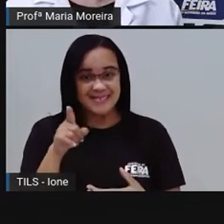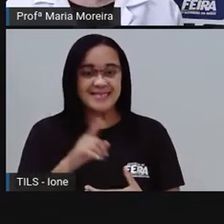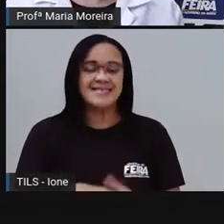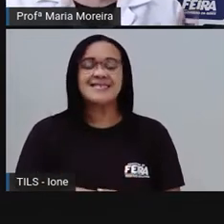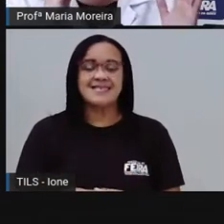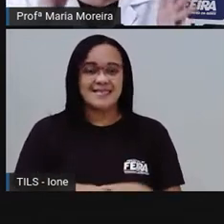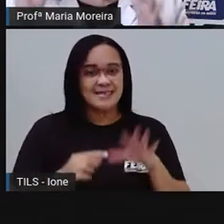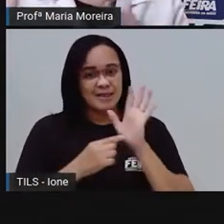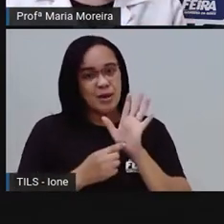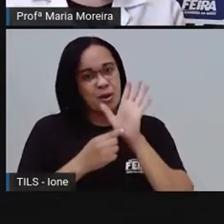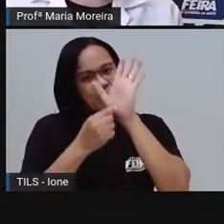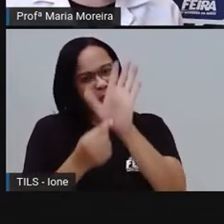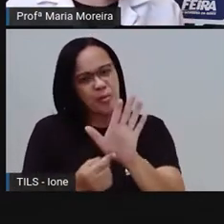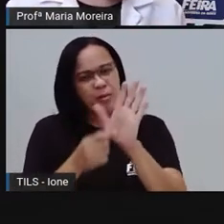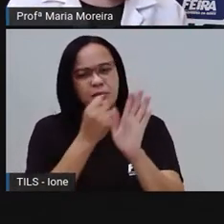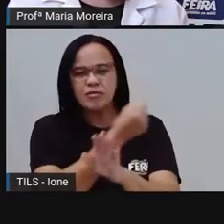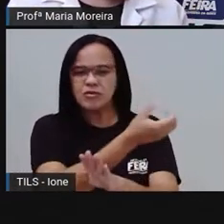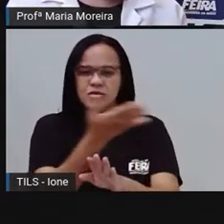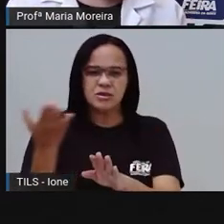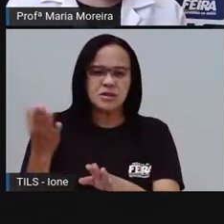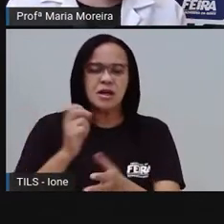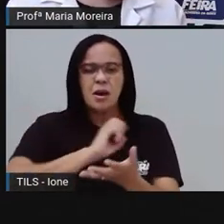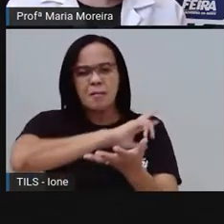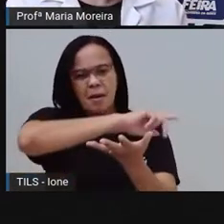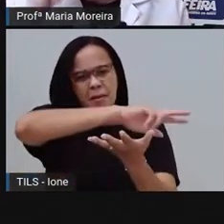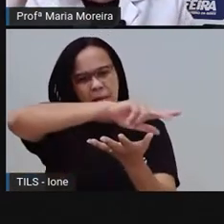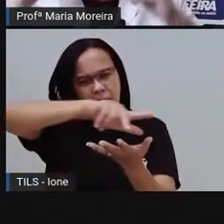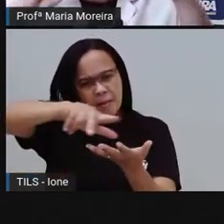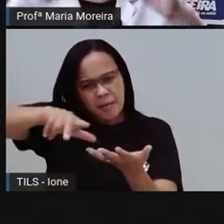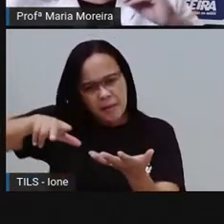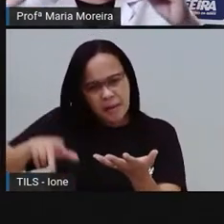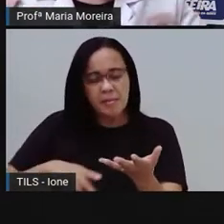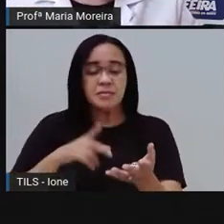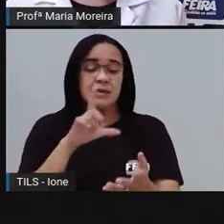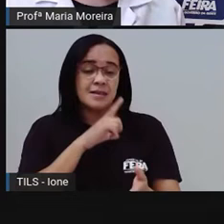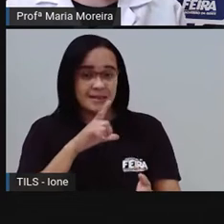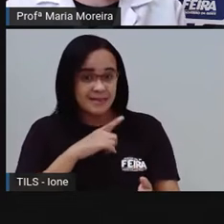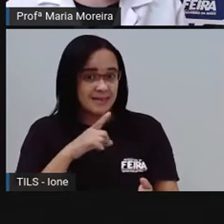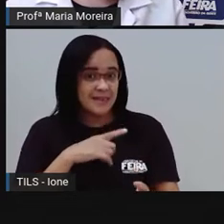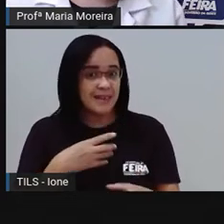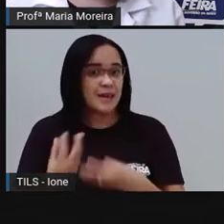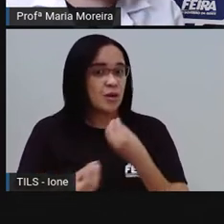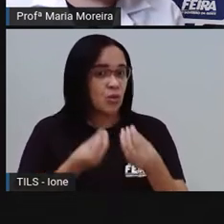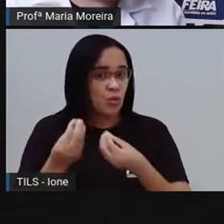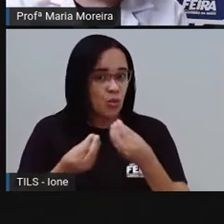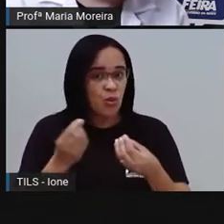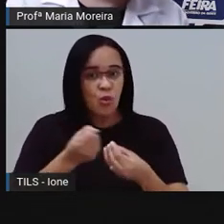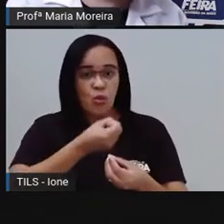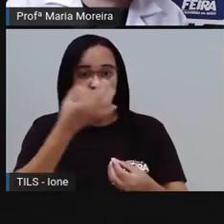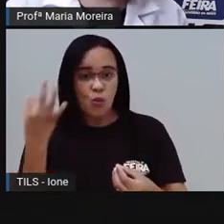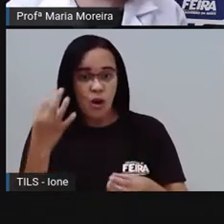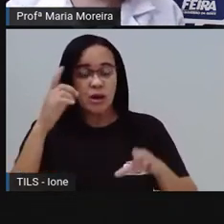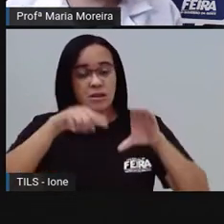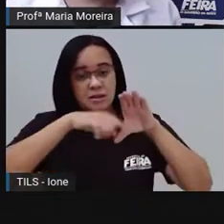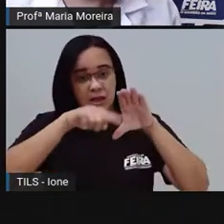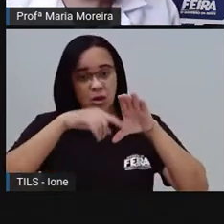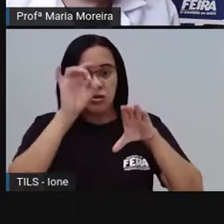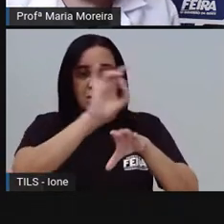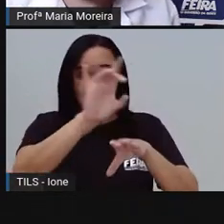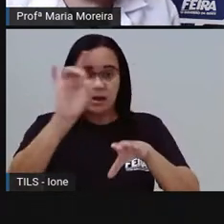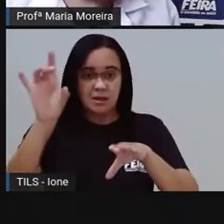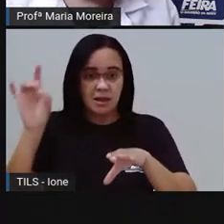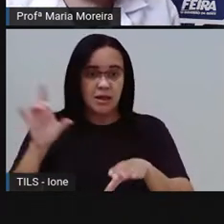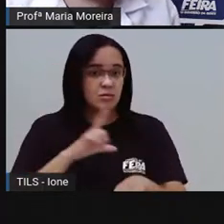trazendo pra vocês aí vários meios, né, de locomoção e tratando aí da quantidade de rodas de cada um